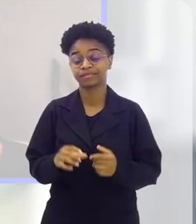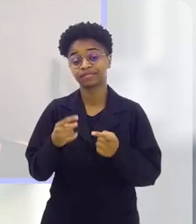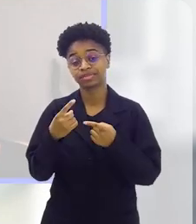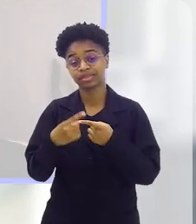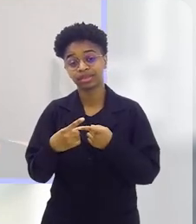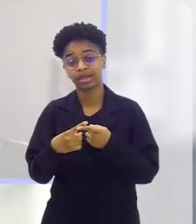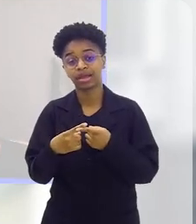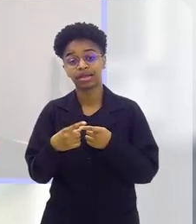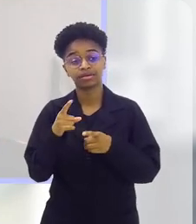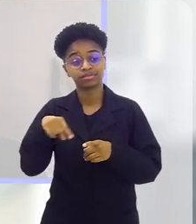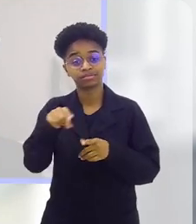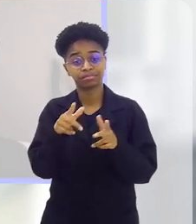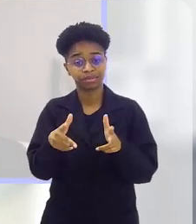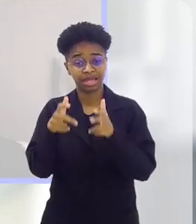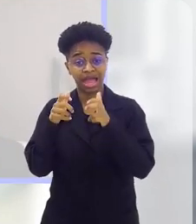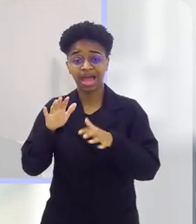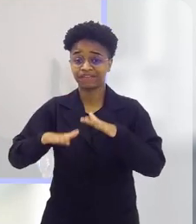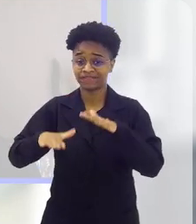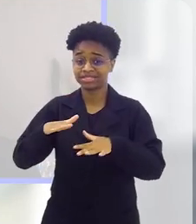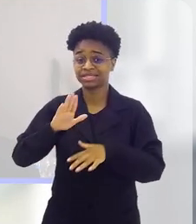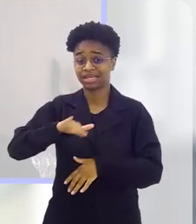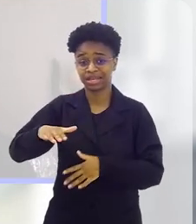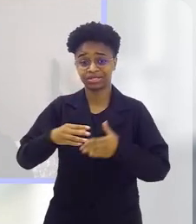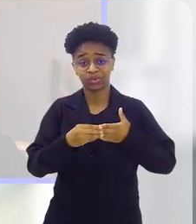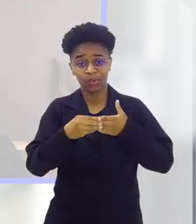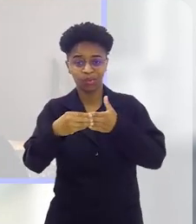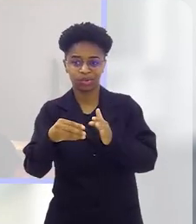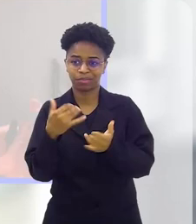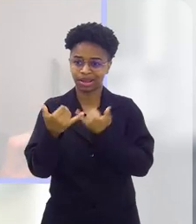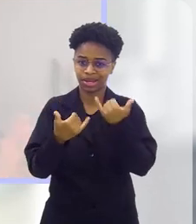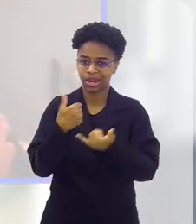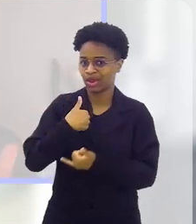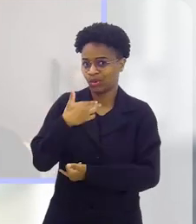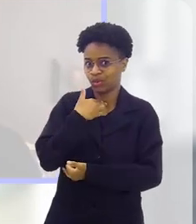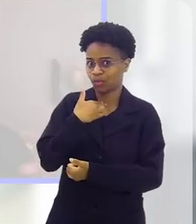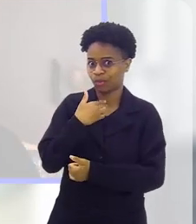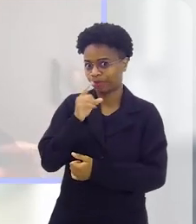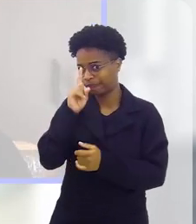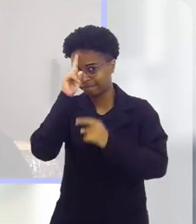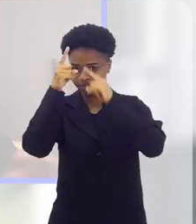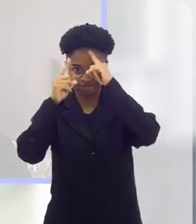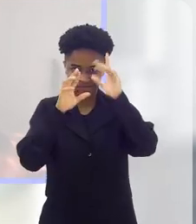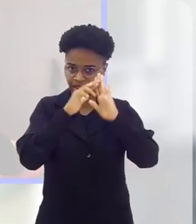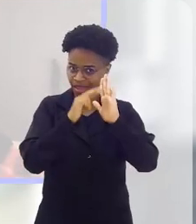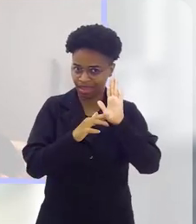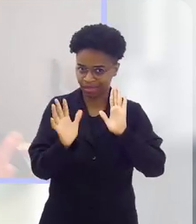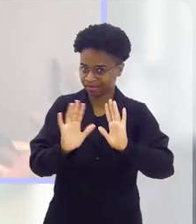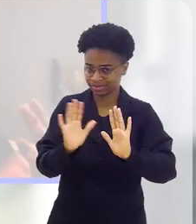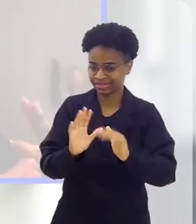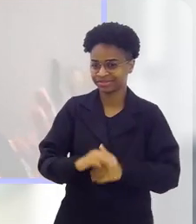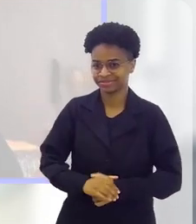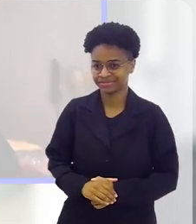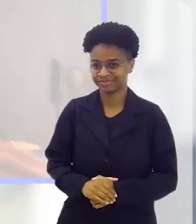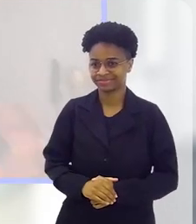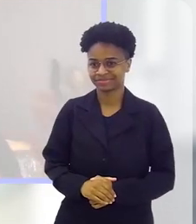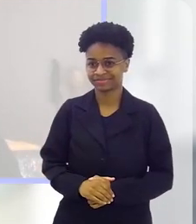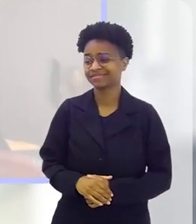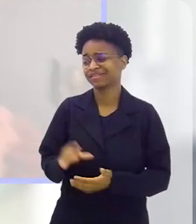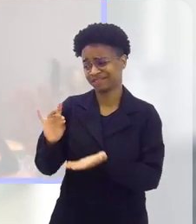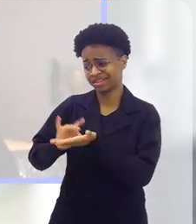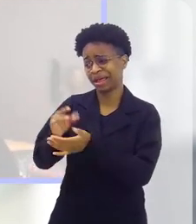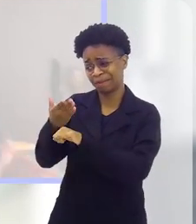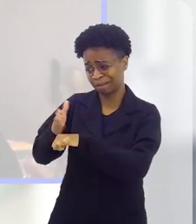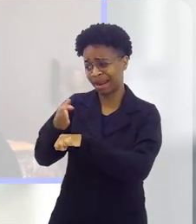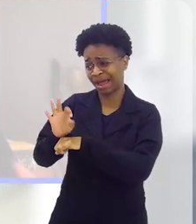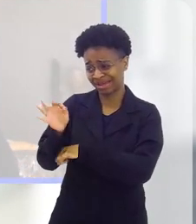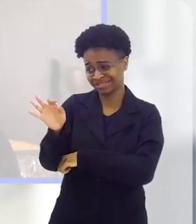Você vê que, muitas vezes, ele que direciona é brincadeira e eu não posso nem mexer na... De fato,